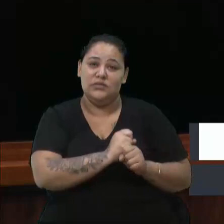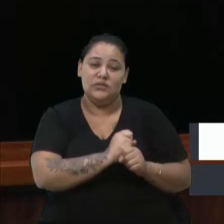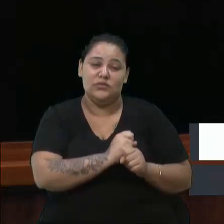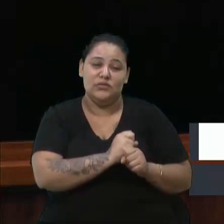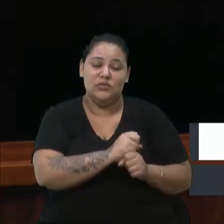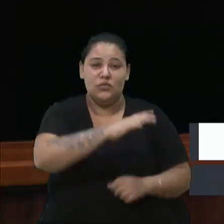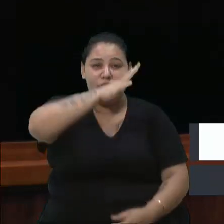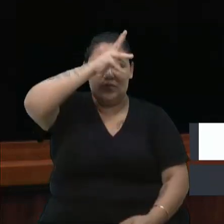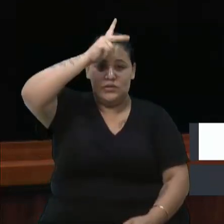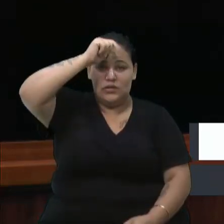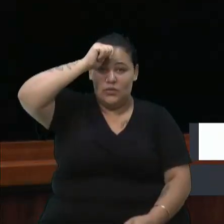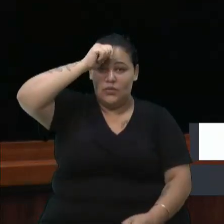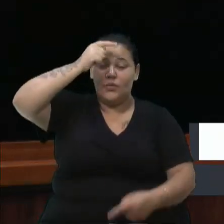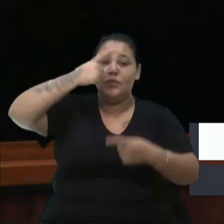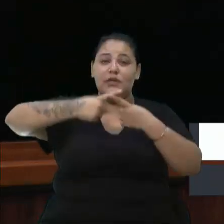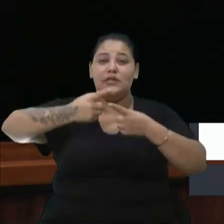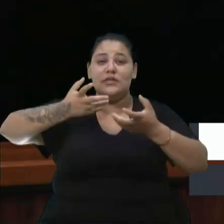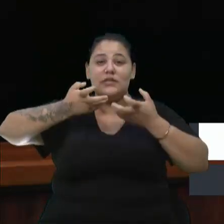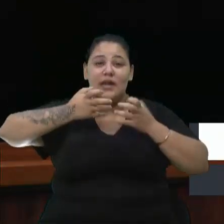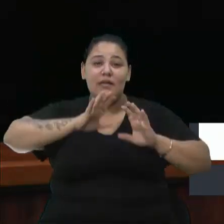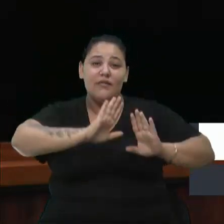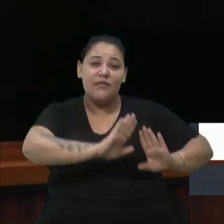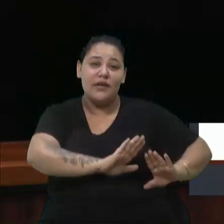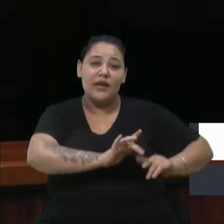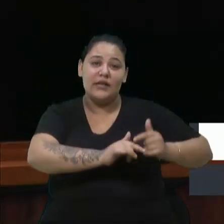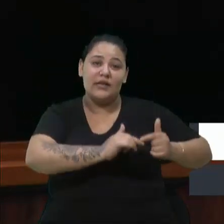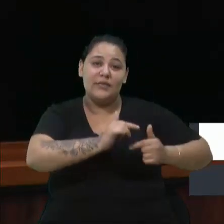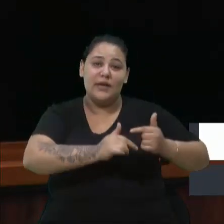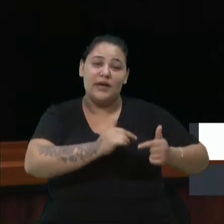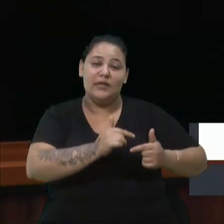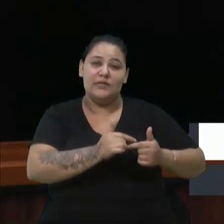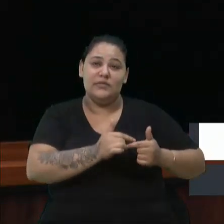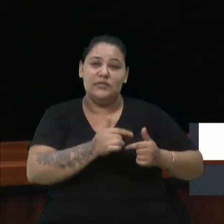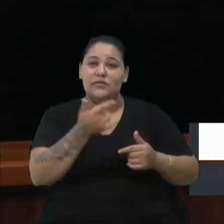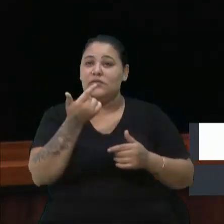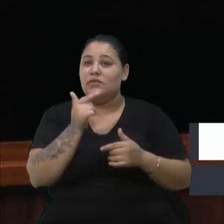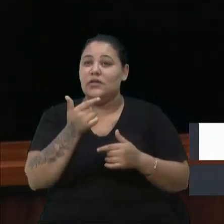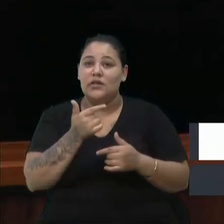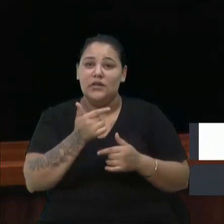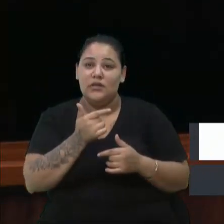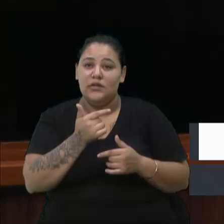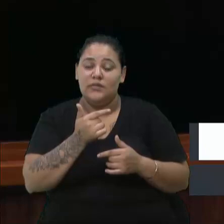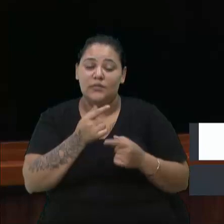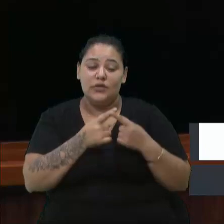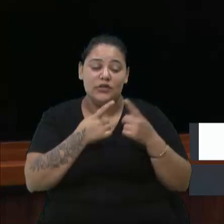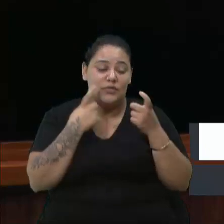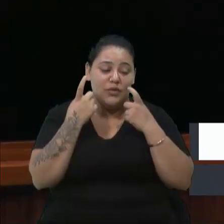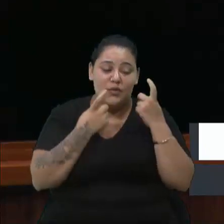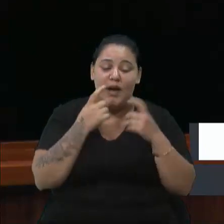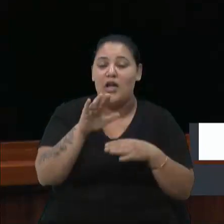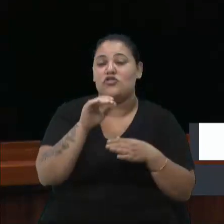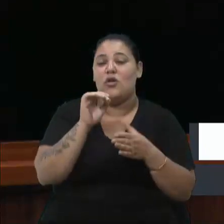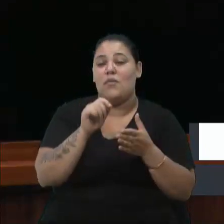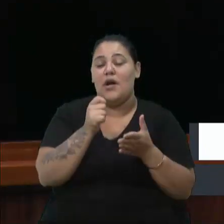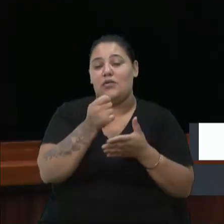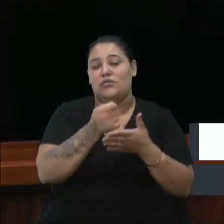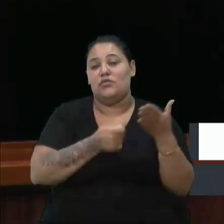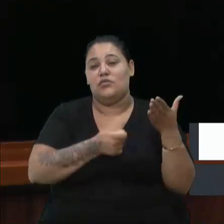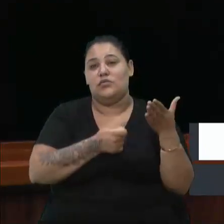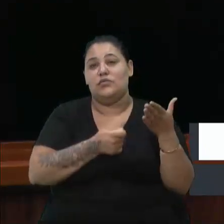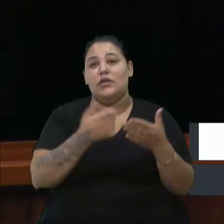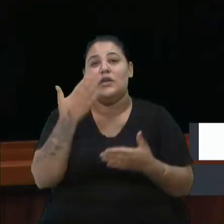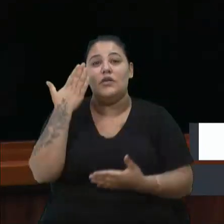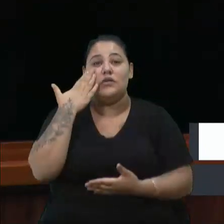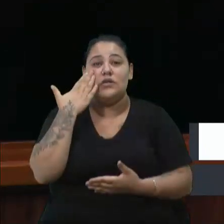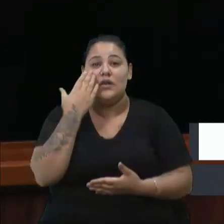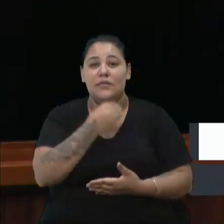Porque se tivessem, não teriam por que não serem chamados no concurso. Eu sei de médicos, que eu não vou